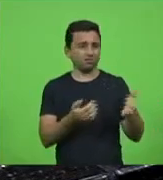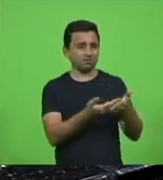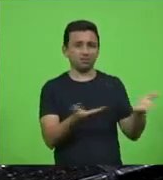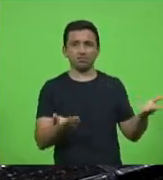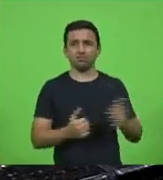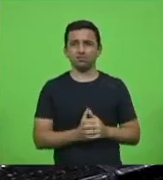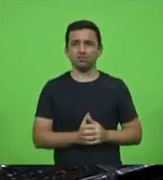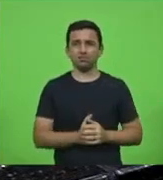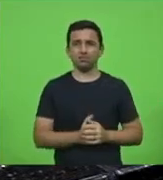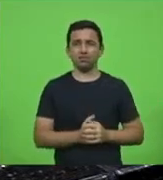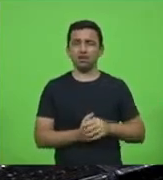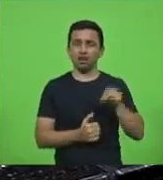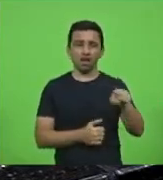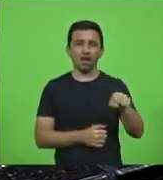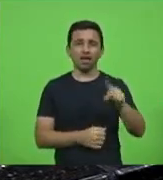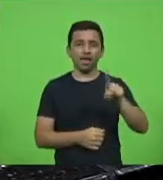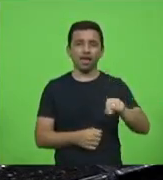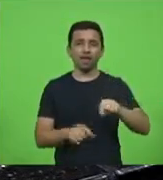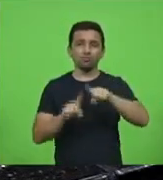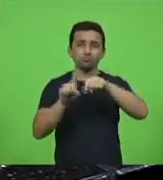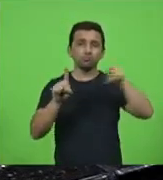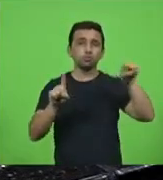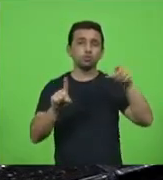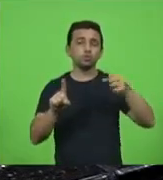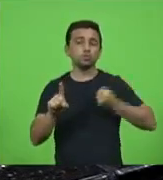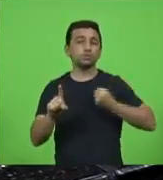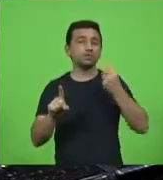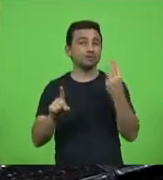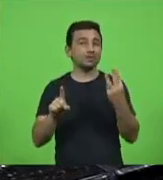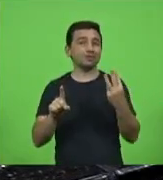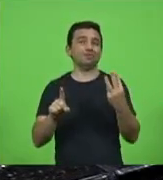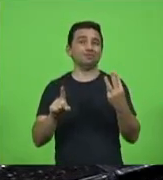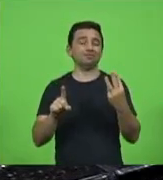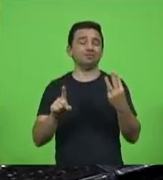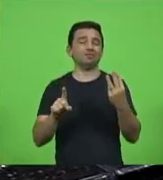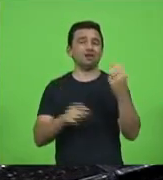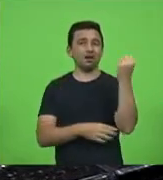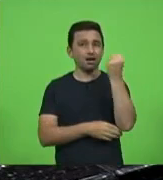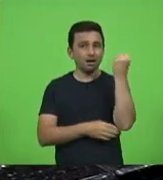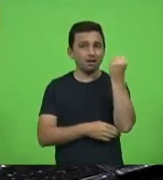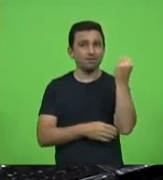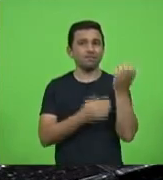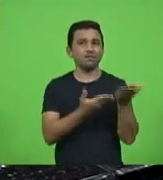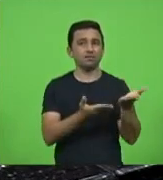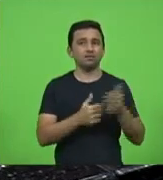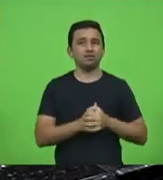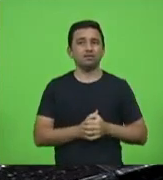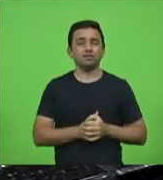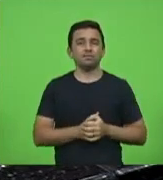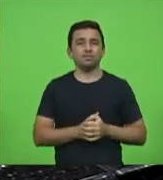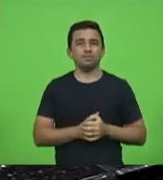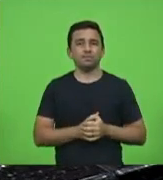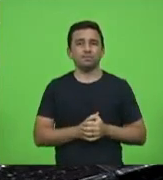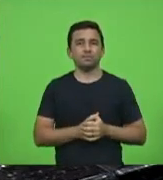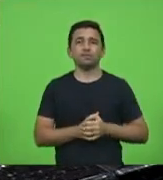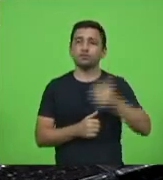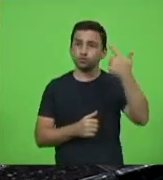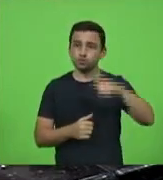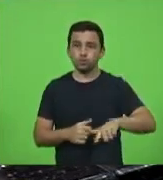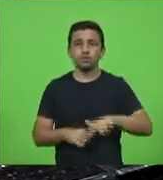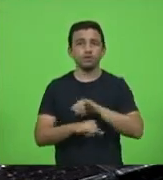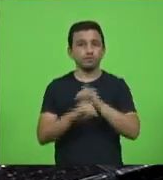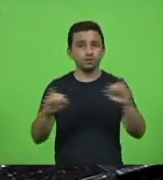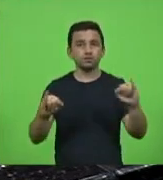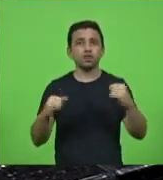no nível 3 hoje, Joinville, nossos PAs estão sendo utilizados como atendimentos. Mais uma vez, igual eu digo,